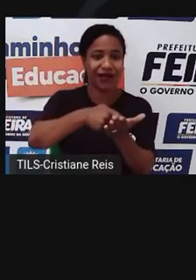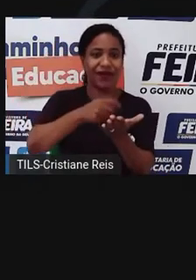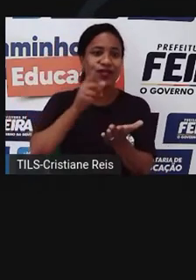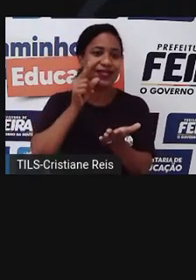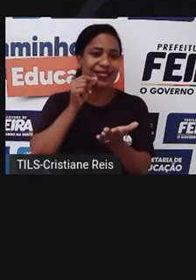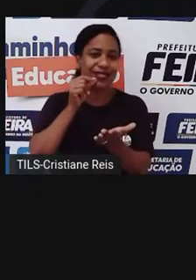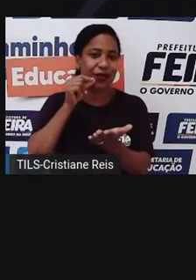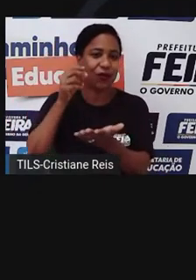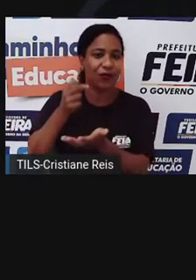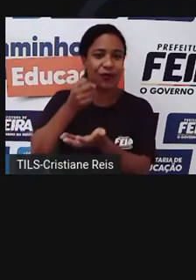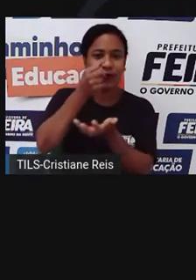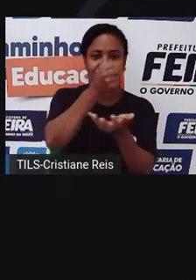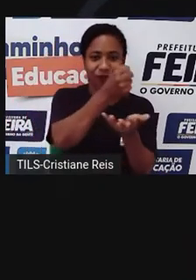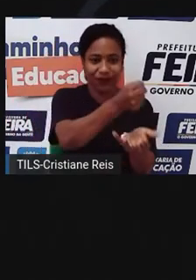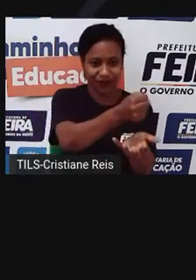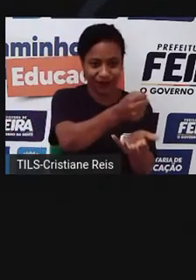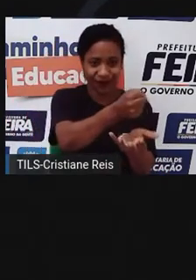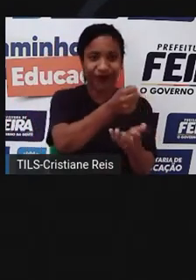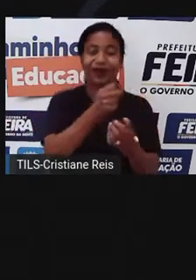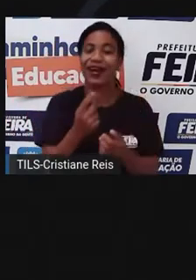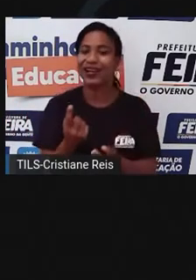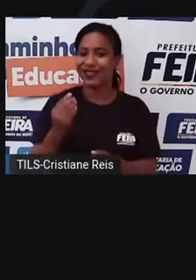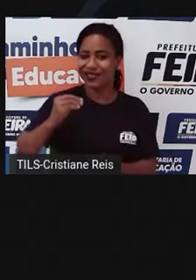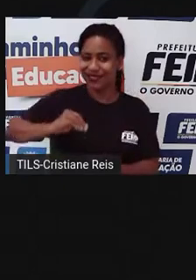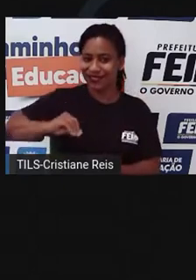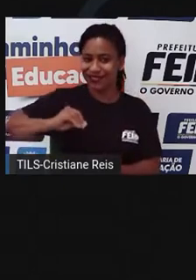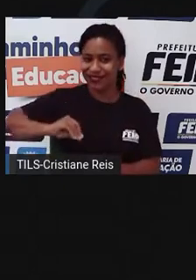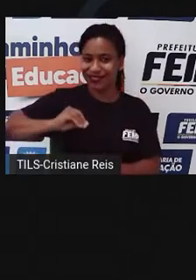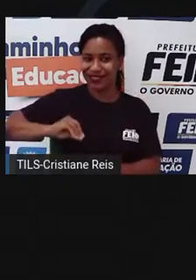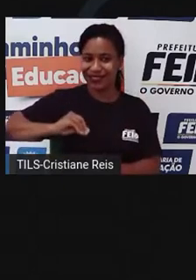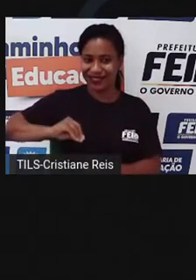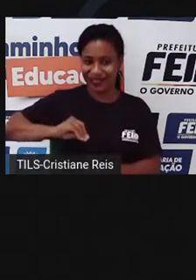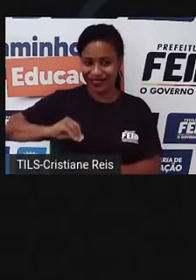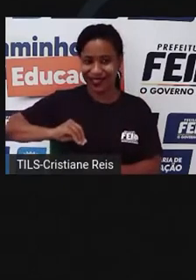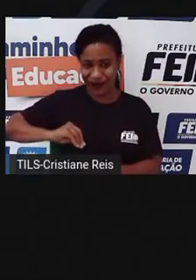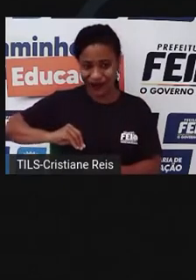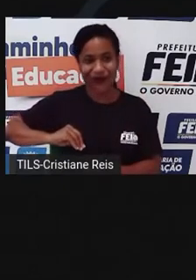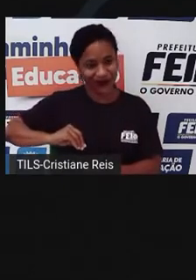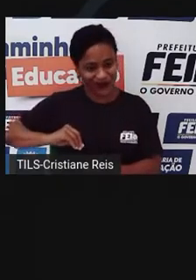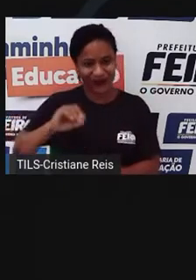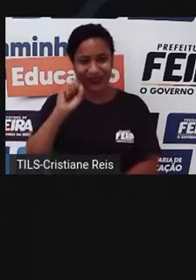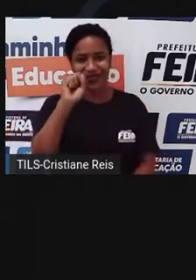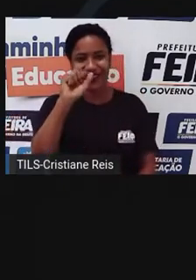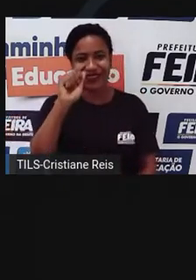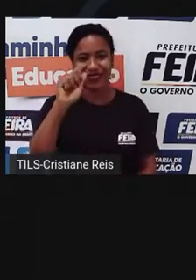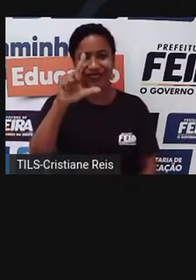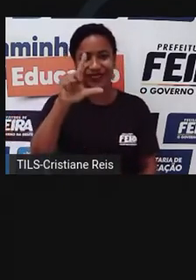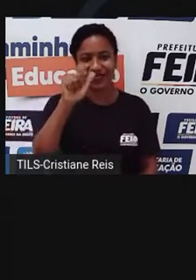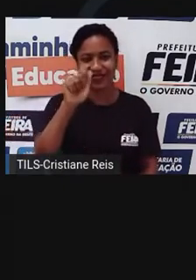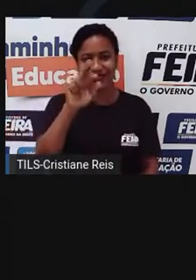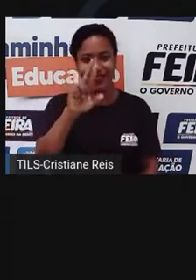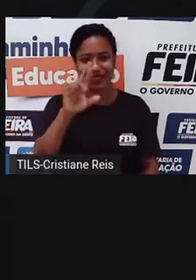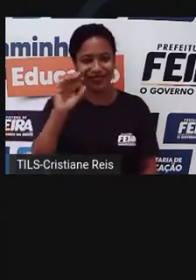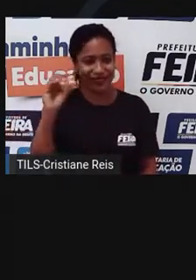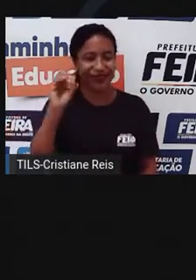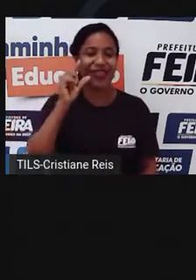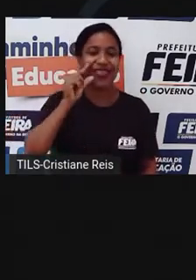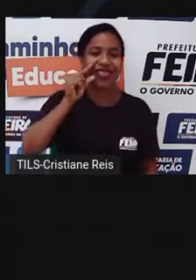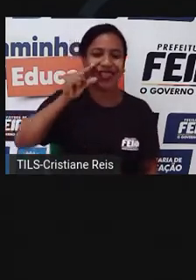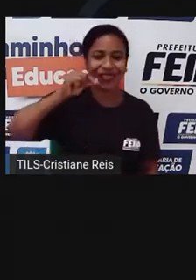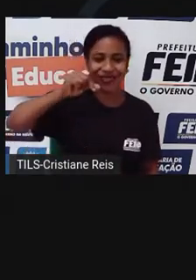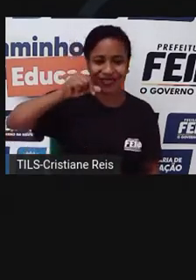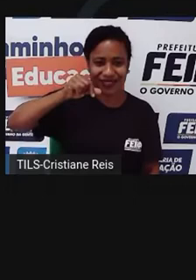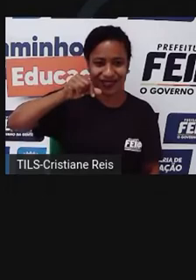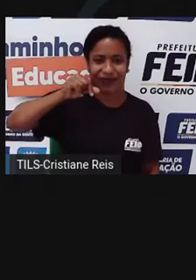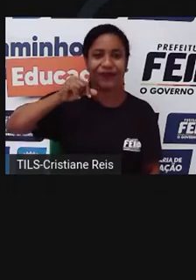deu origem ao termo salário. Já os metais sempre foram considerados materiais muito valorizados. E por isso,